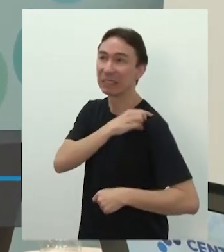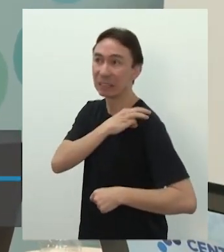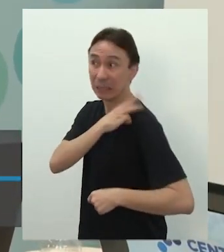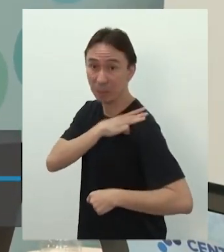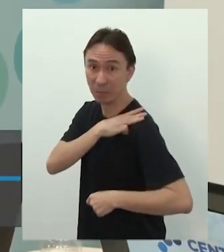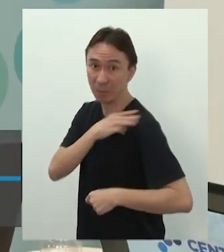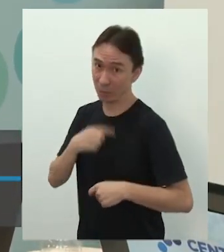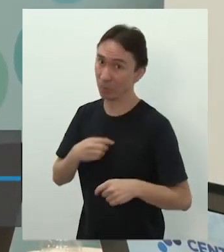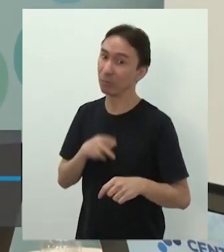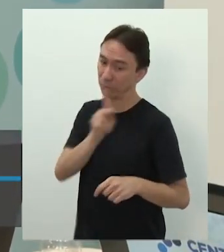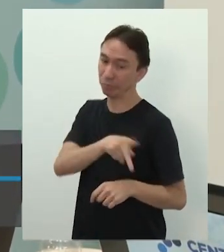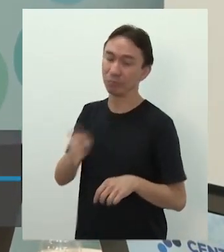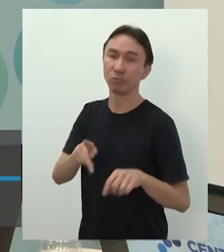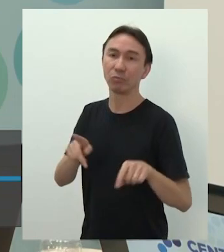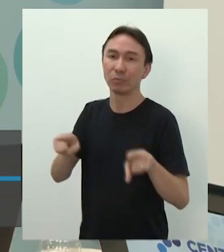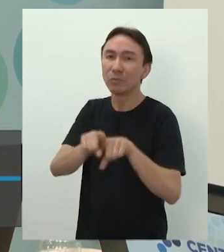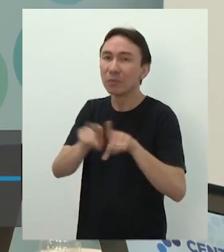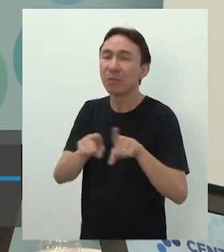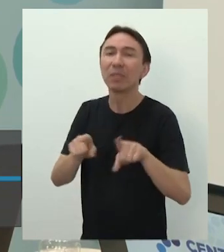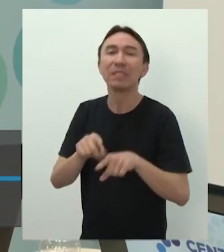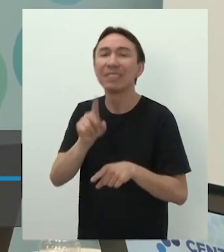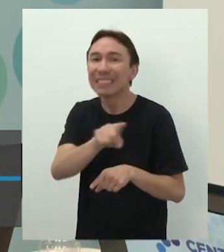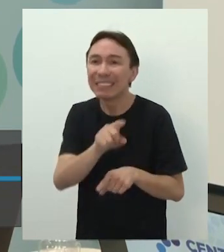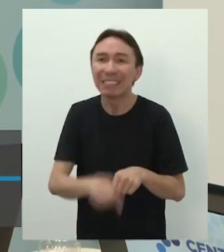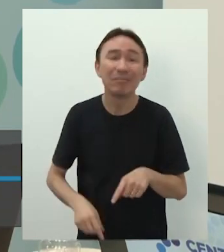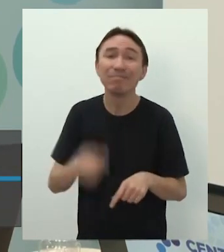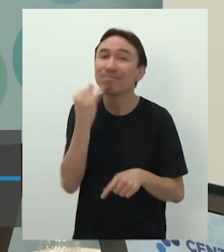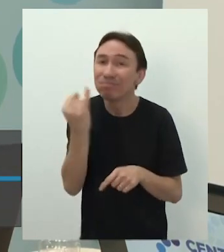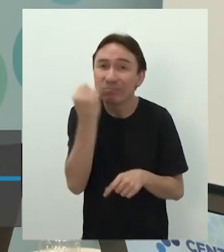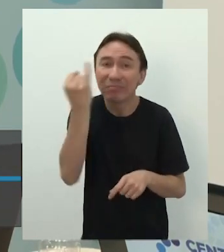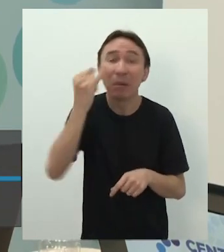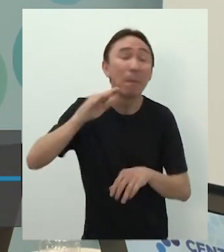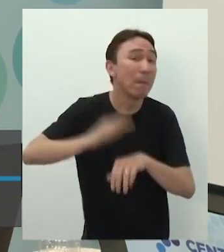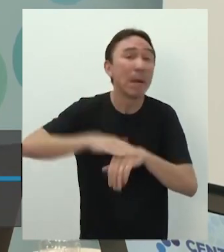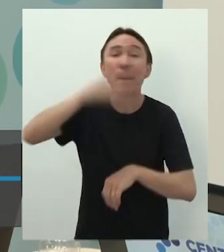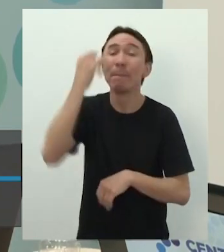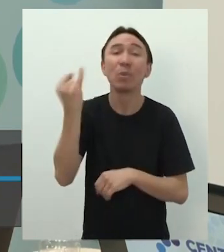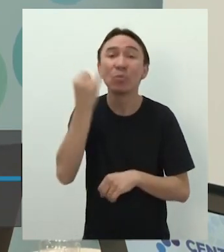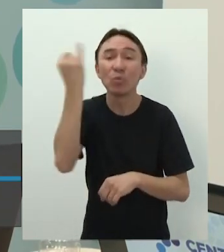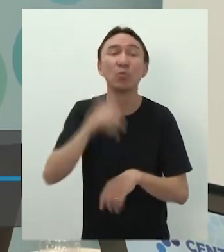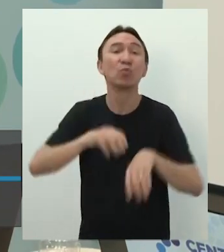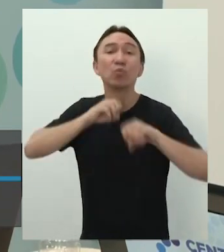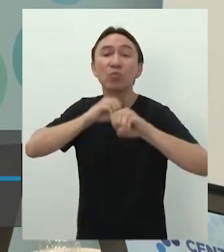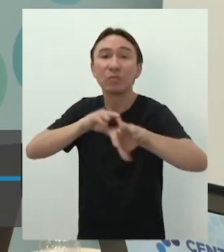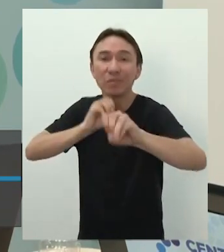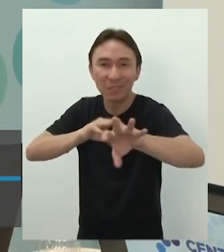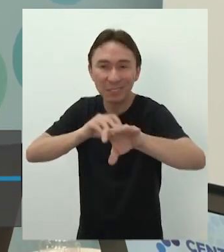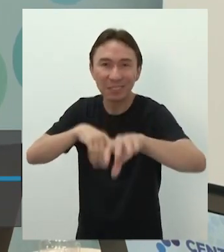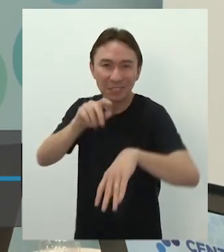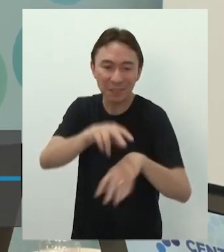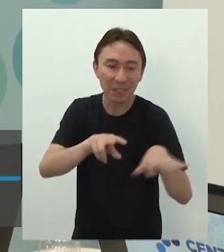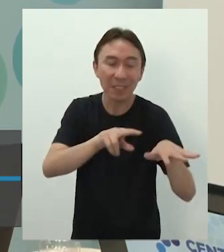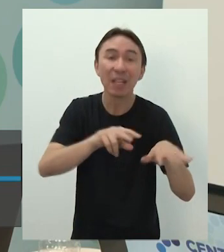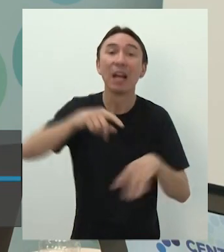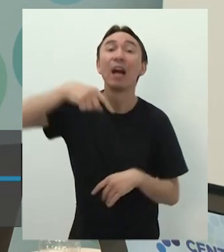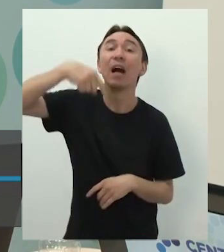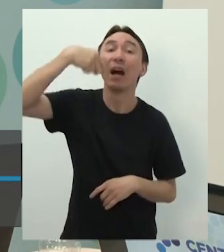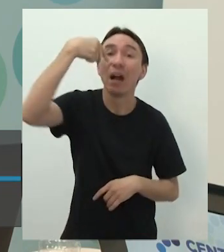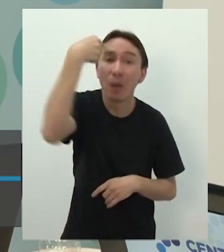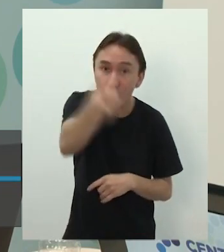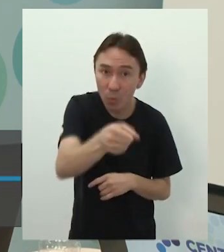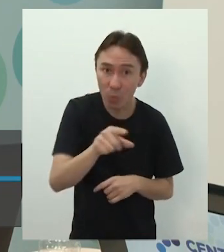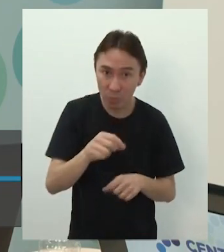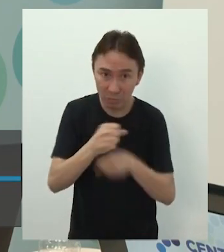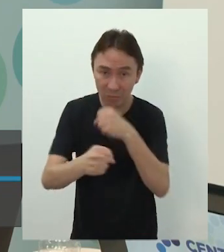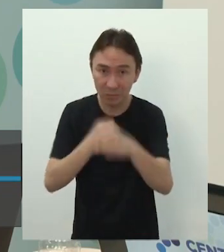E uma das coisas mais importantes que nós ensinamos no ensino médio, vocês aprenderão a partir do ano que vem, e começam agora, né, a diferenciar na